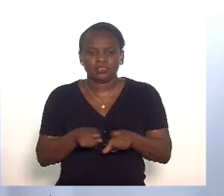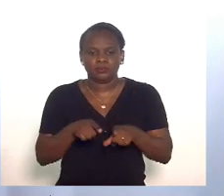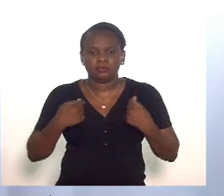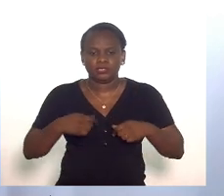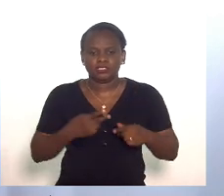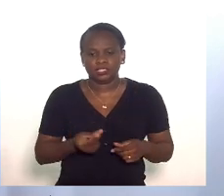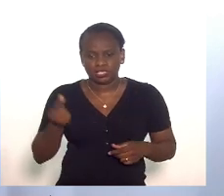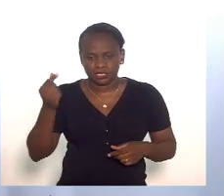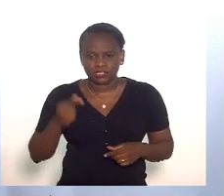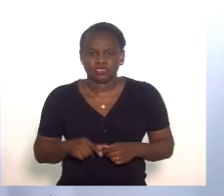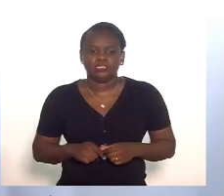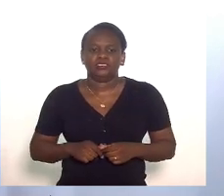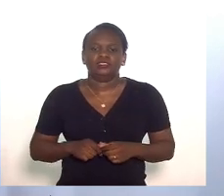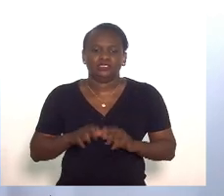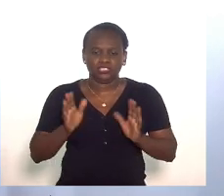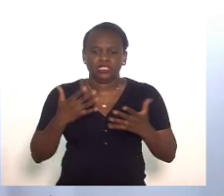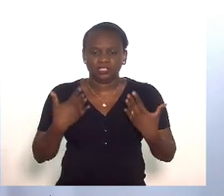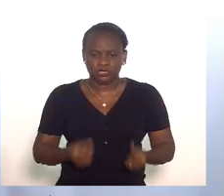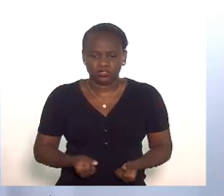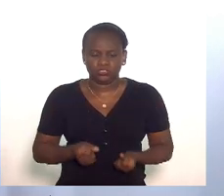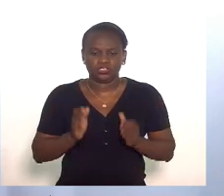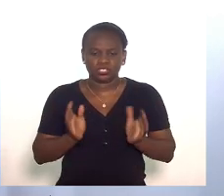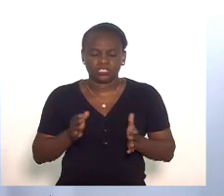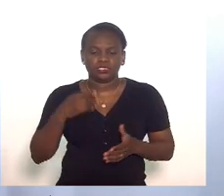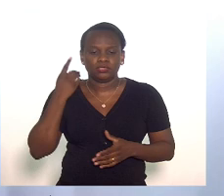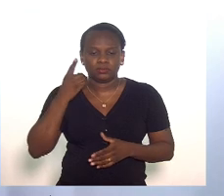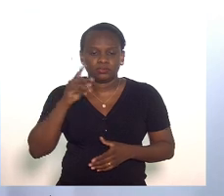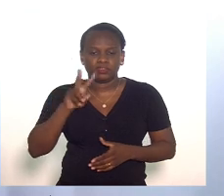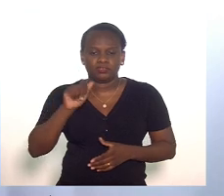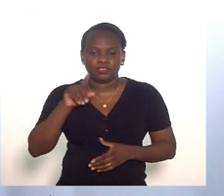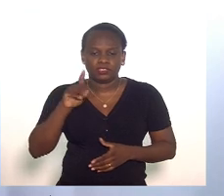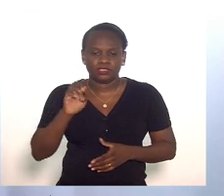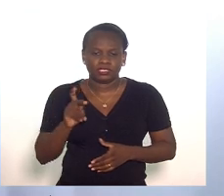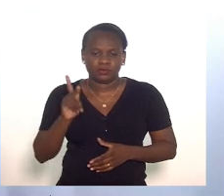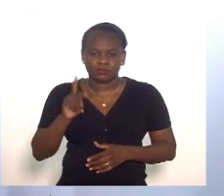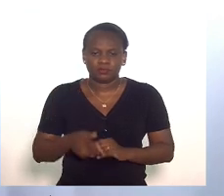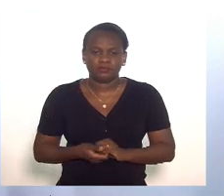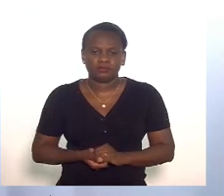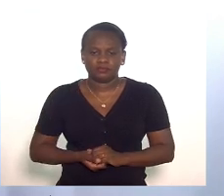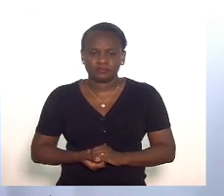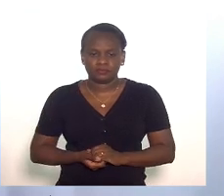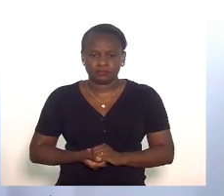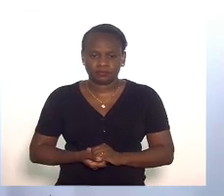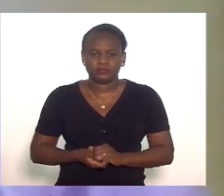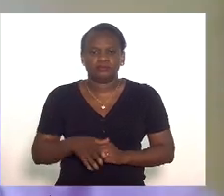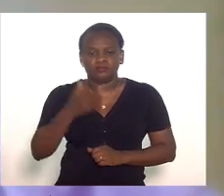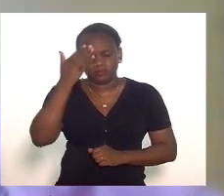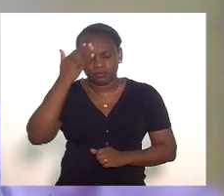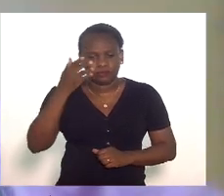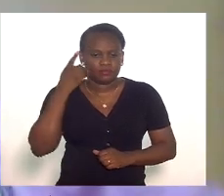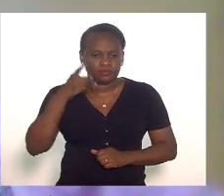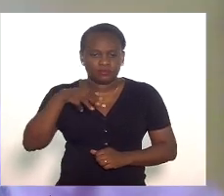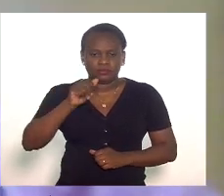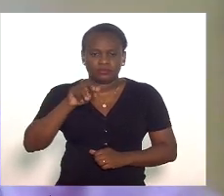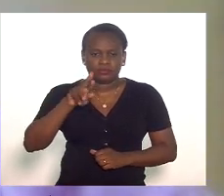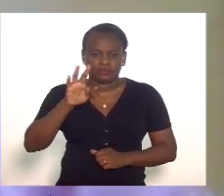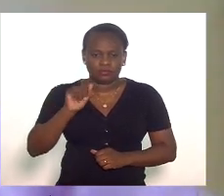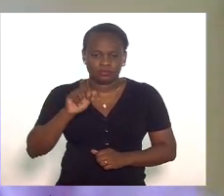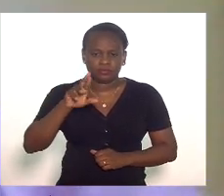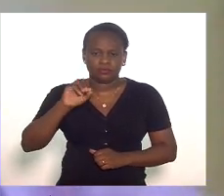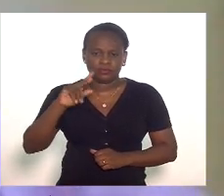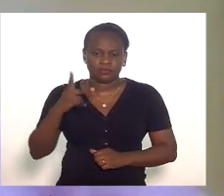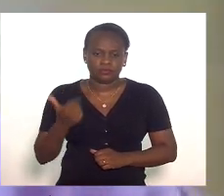retirar a seguir ele já concordou então deputado valdeque carneiro obrigado deputada marta rocha